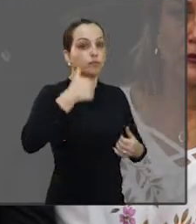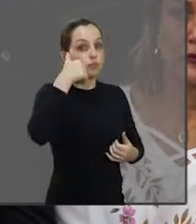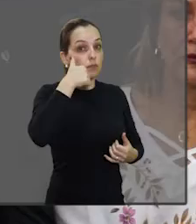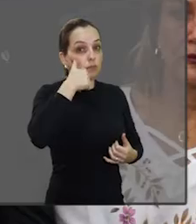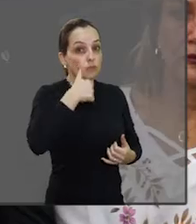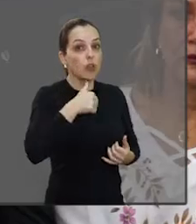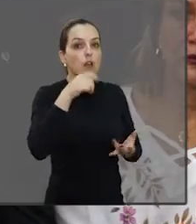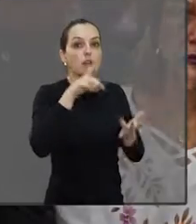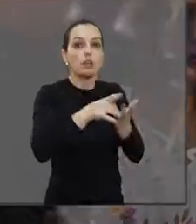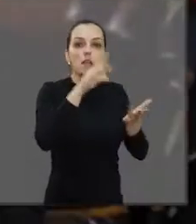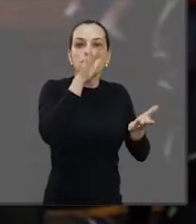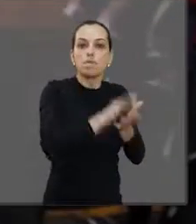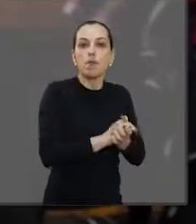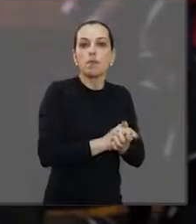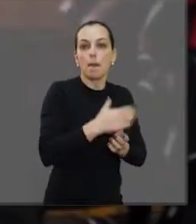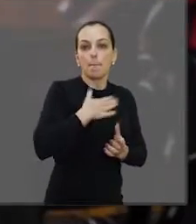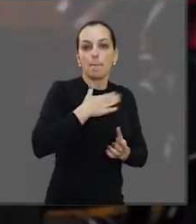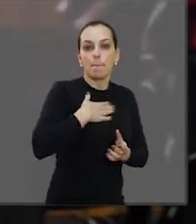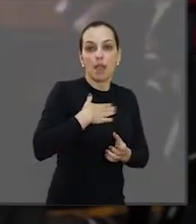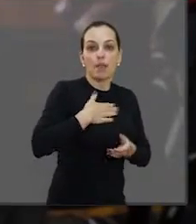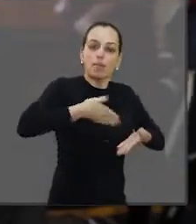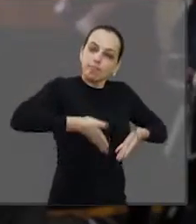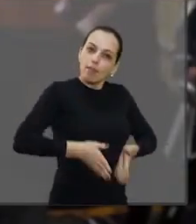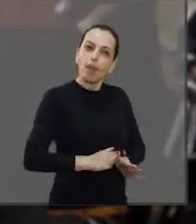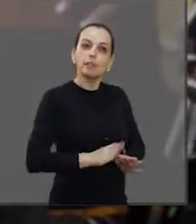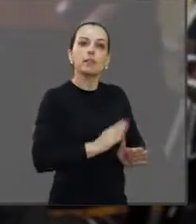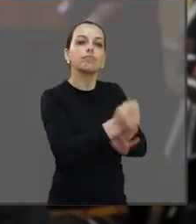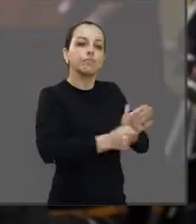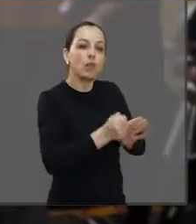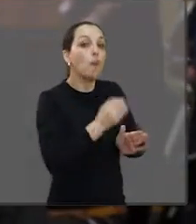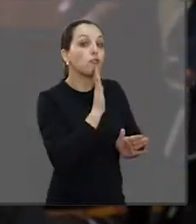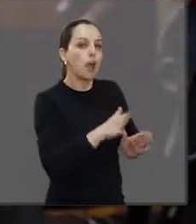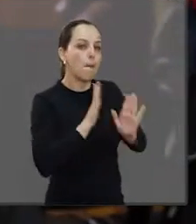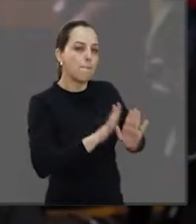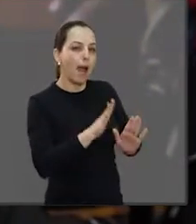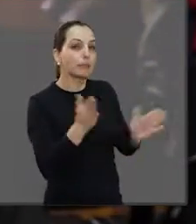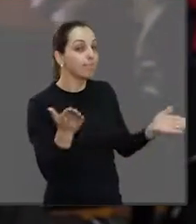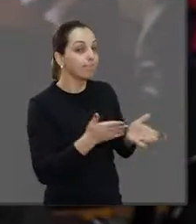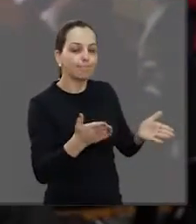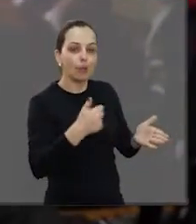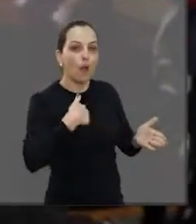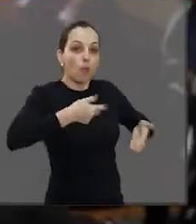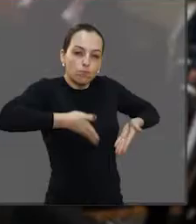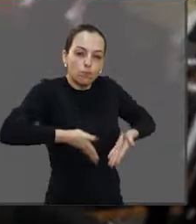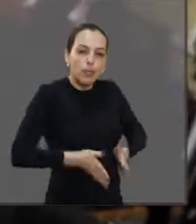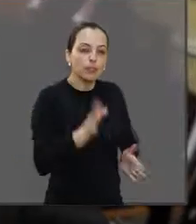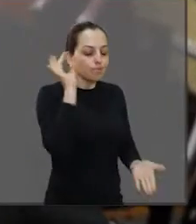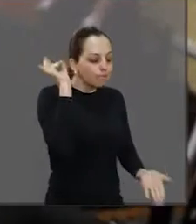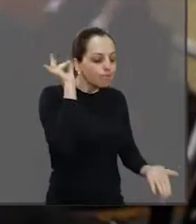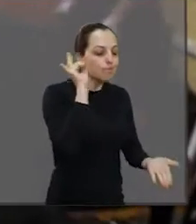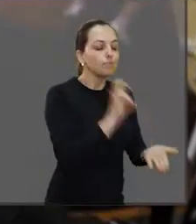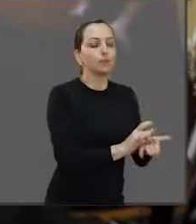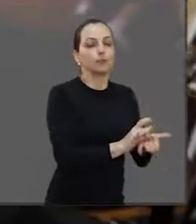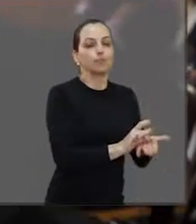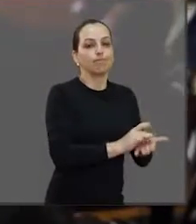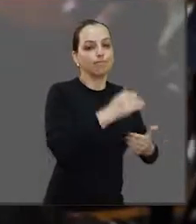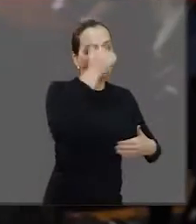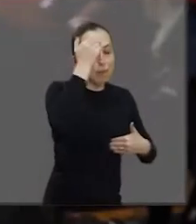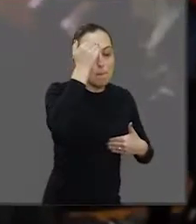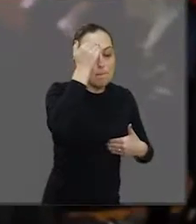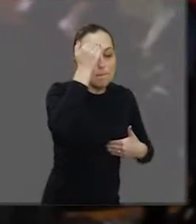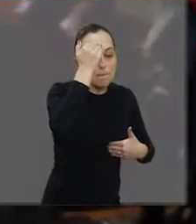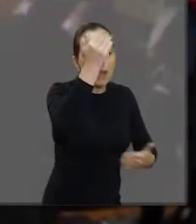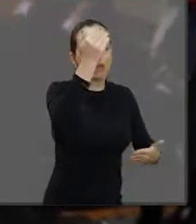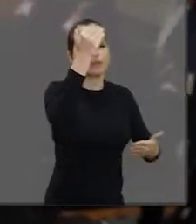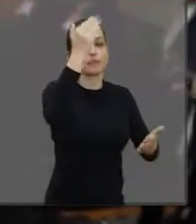comunidade araraquarense. Foi muito, muito honroso. A Idalina já nasceu aqui em carne e osso. Eu nasço hoje aqui em espírito.